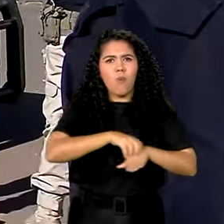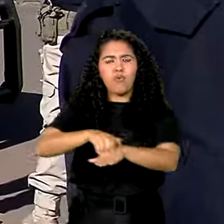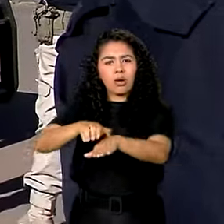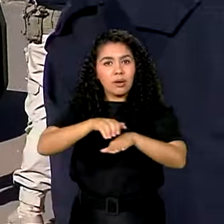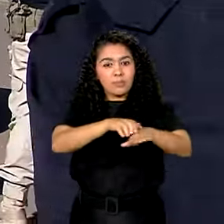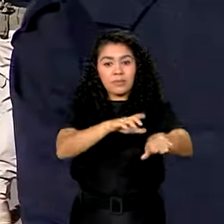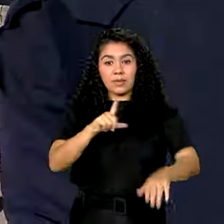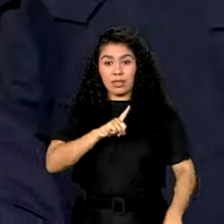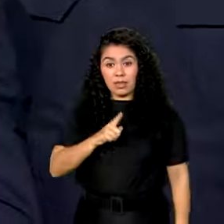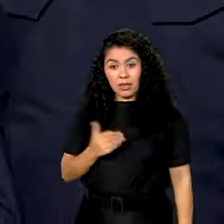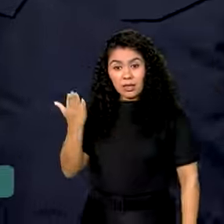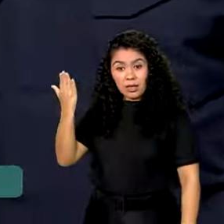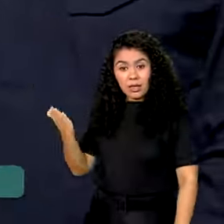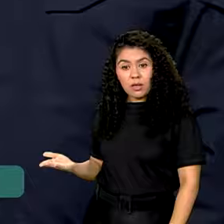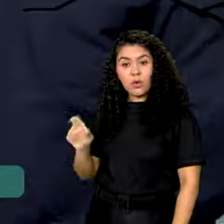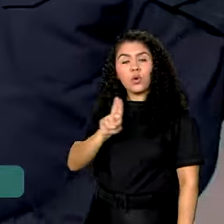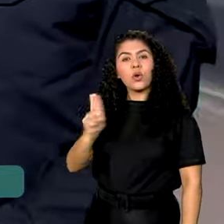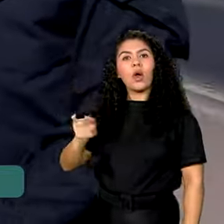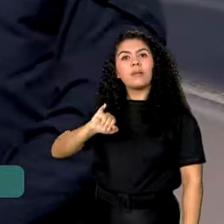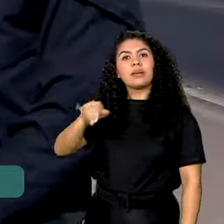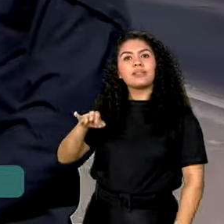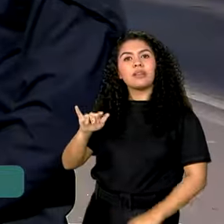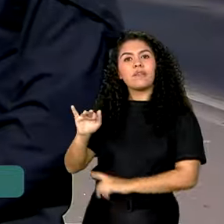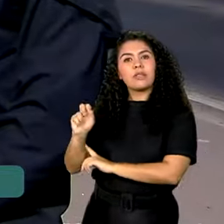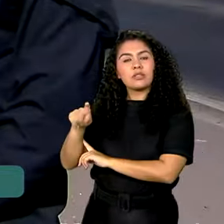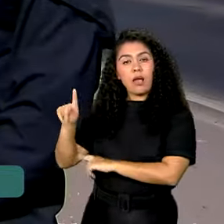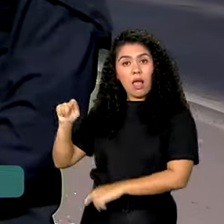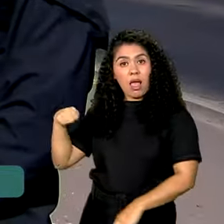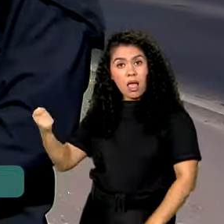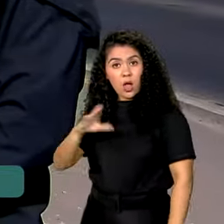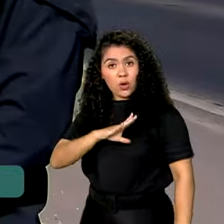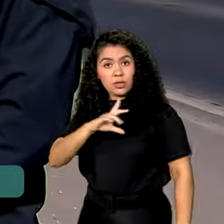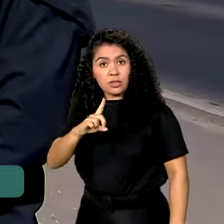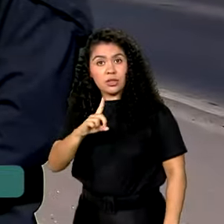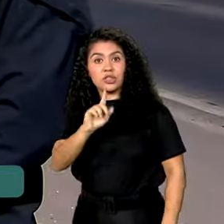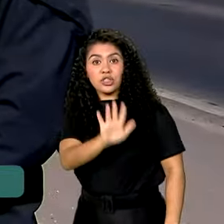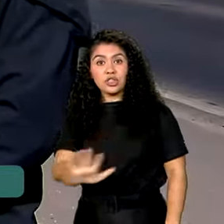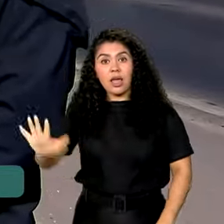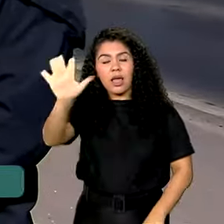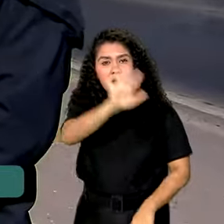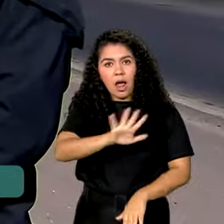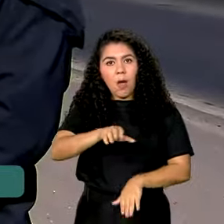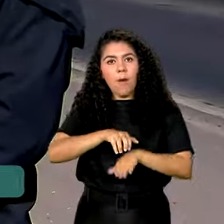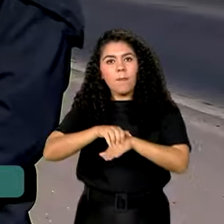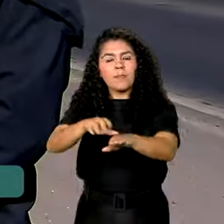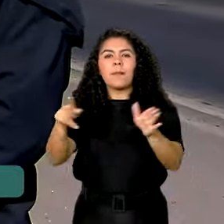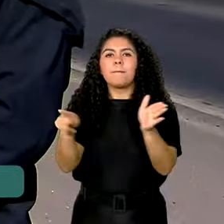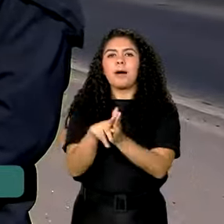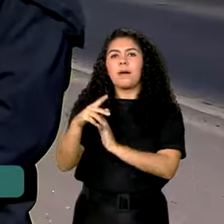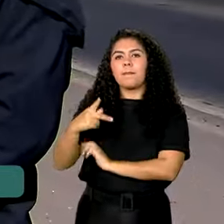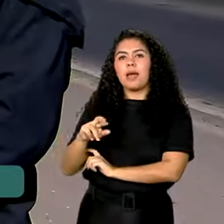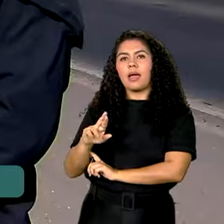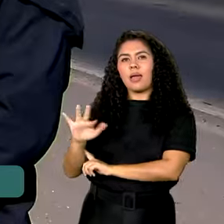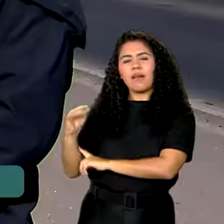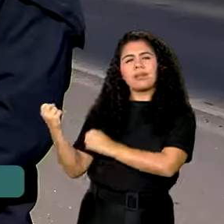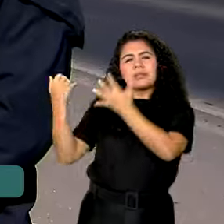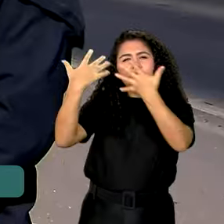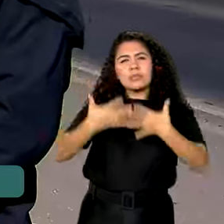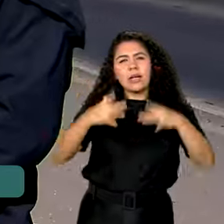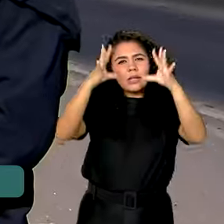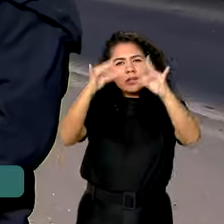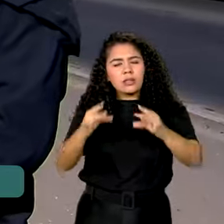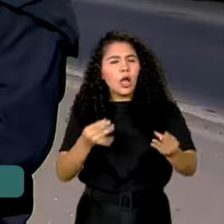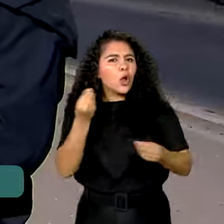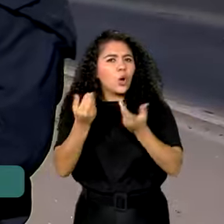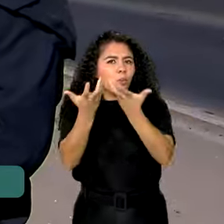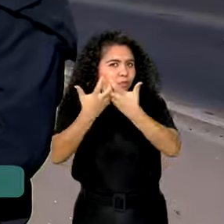aqui com o Jefferson Almeida, ele que é coordenador geral de segurança viária da PRF, vai explicar um pouquinho mais para a gente sobre essa operação.